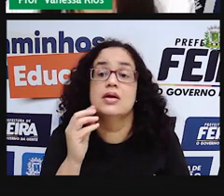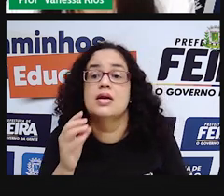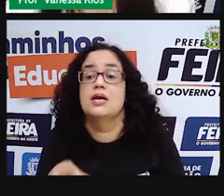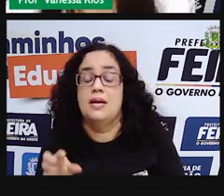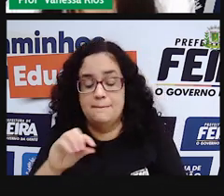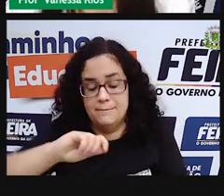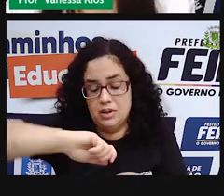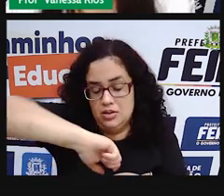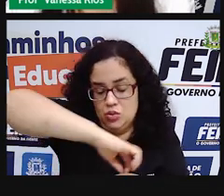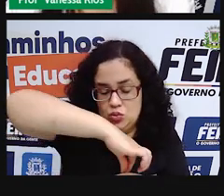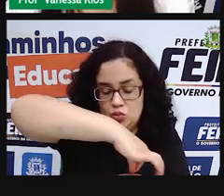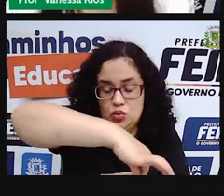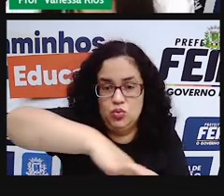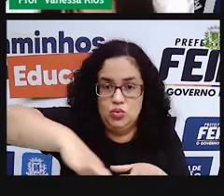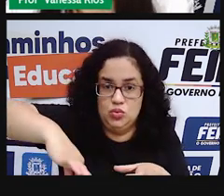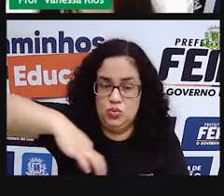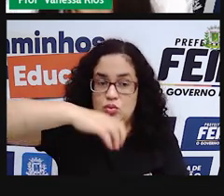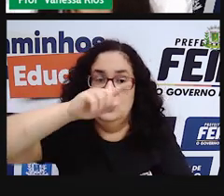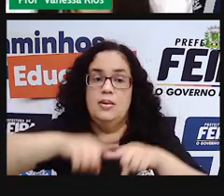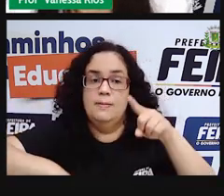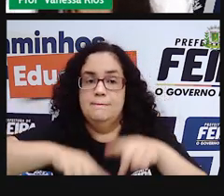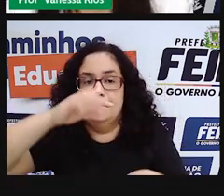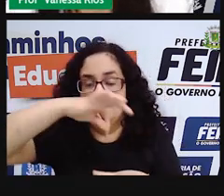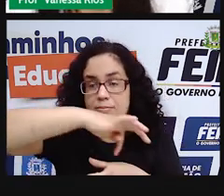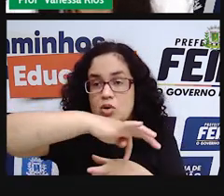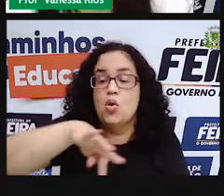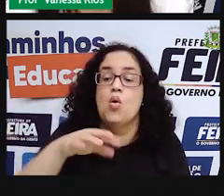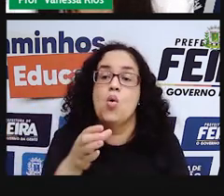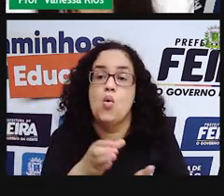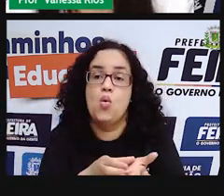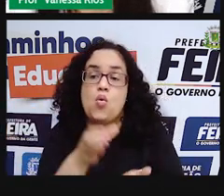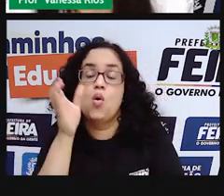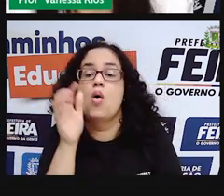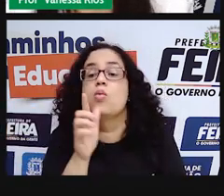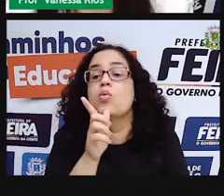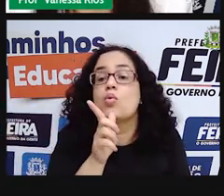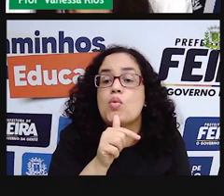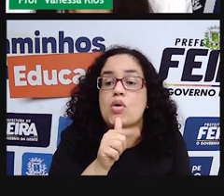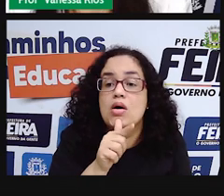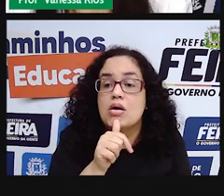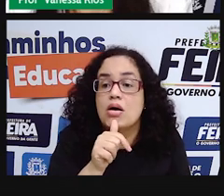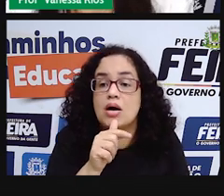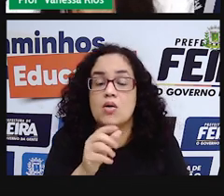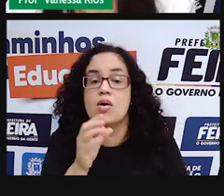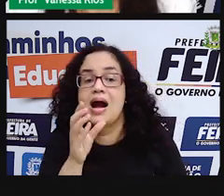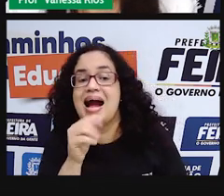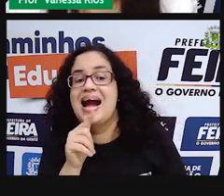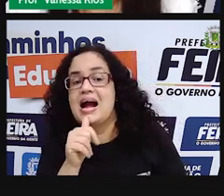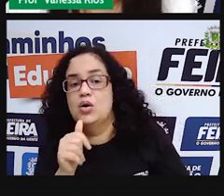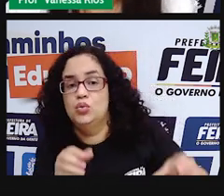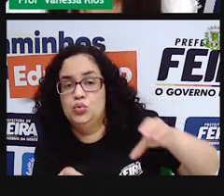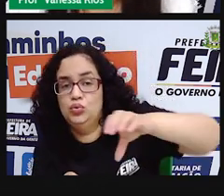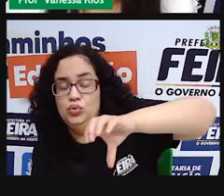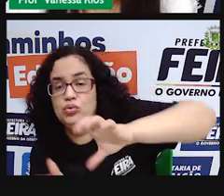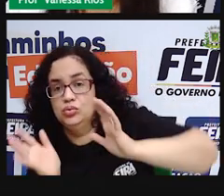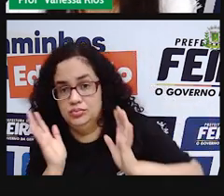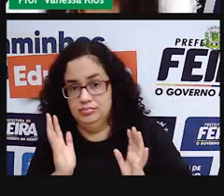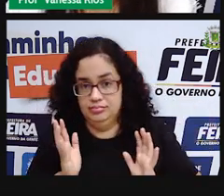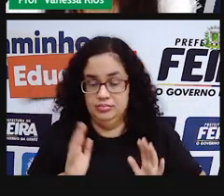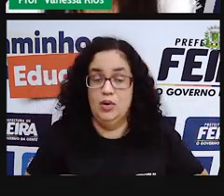prender cada amostra de matéria na borda do copo com água e tentar passar a água para o copo vazio.